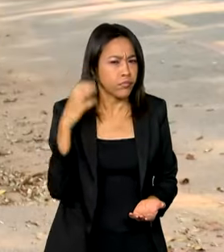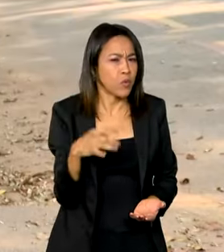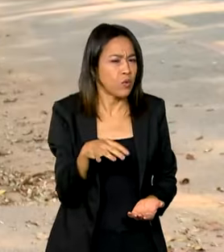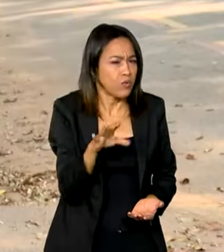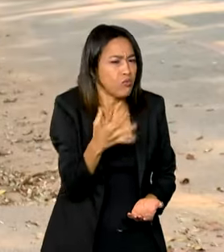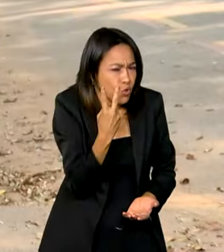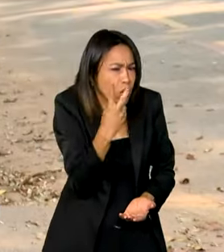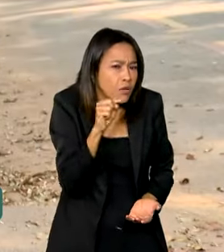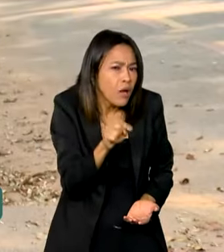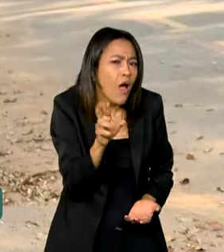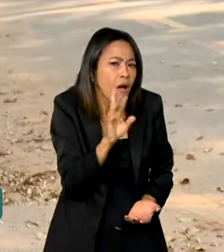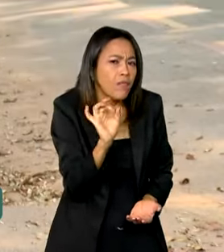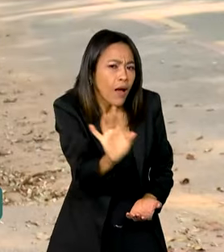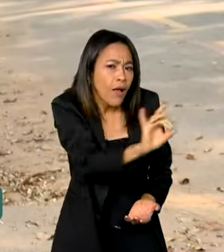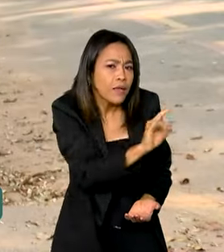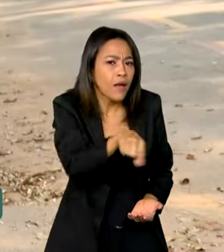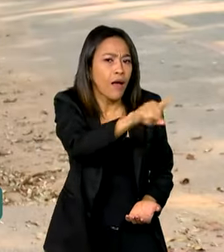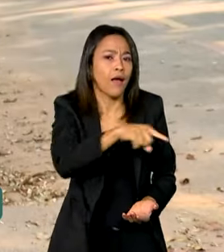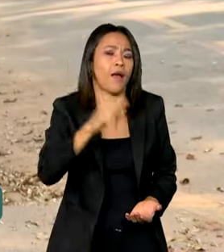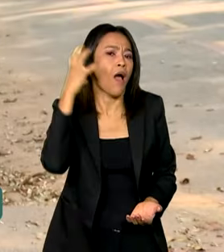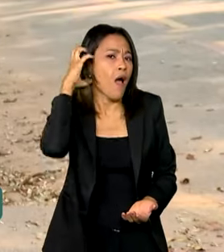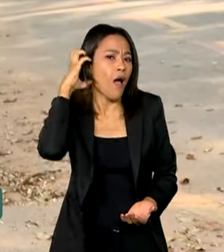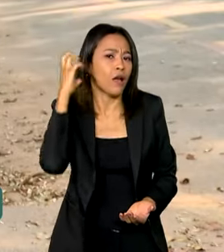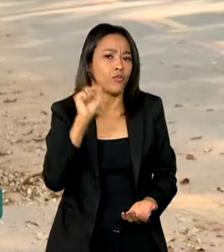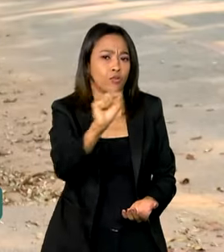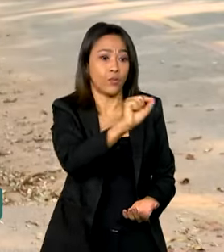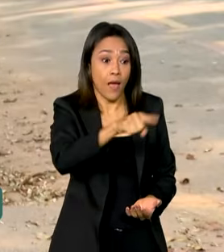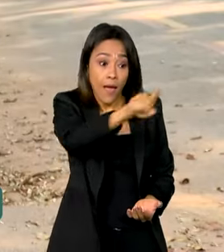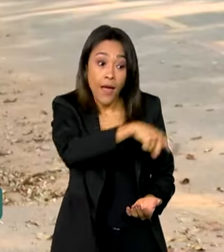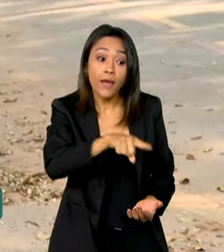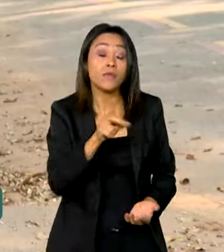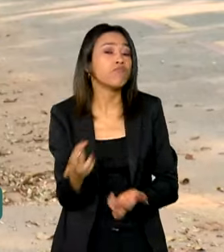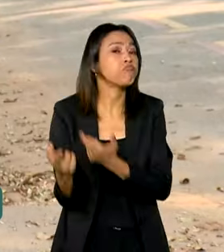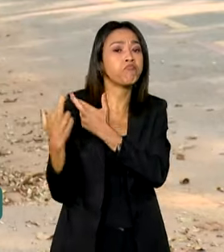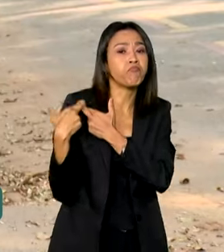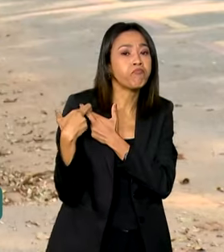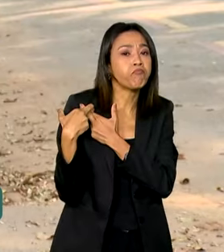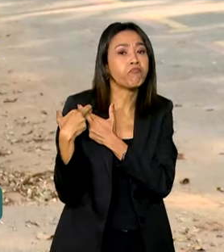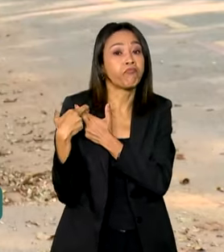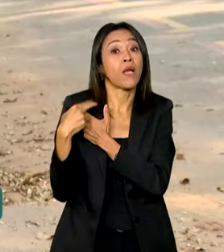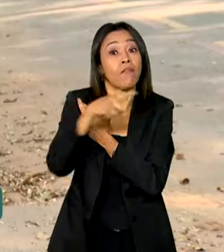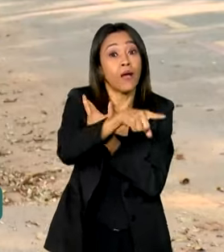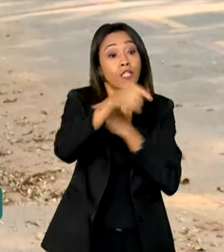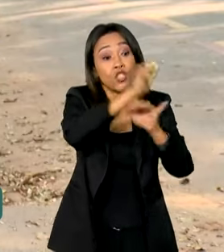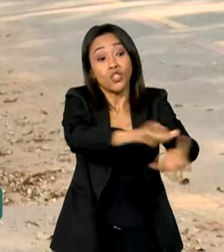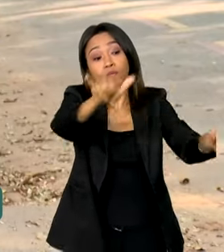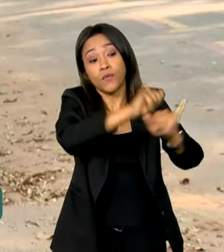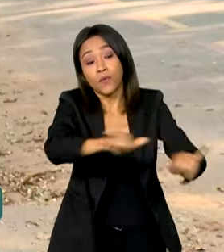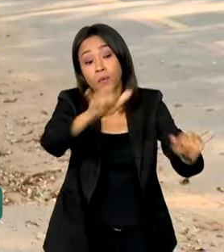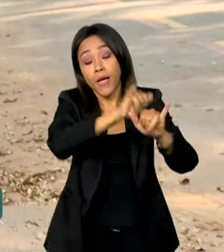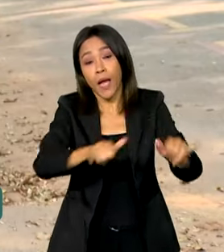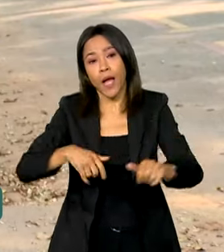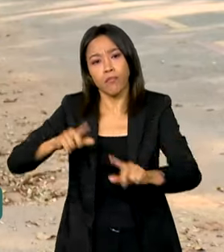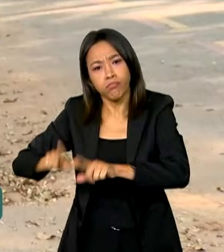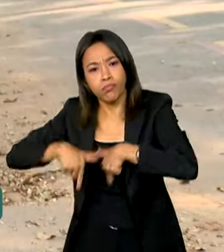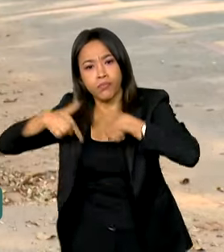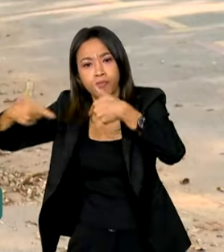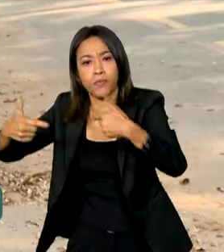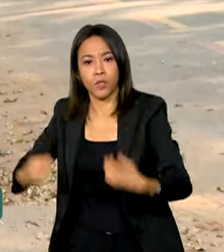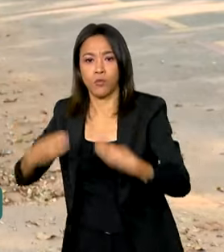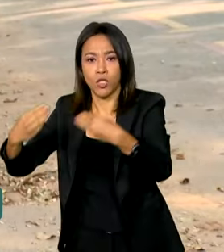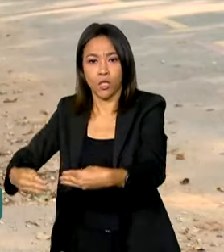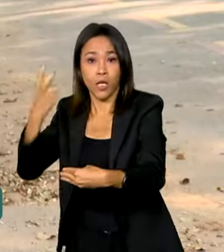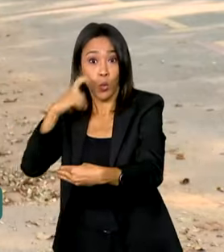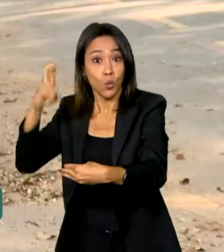contrapartida, essas rádios deverão divulgar ações do Ministério da Cultura. Serão ao menos